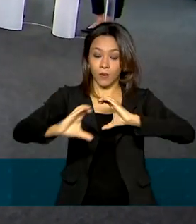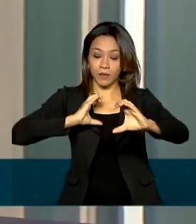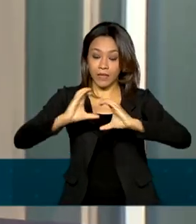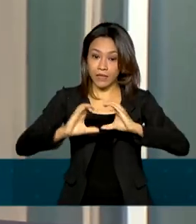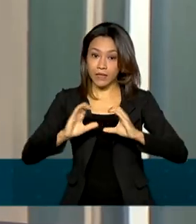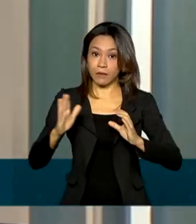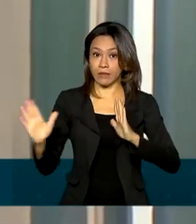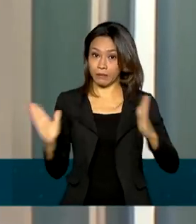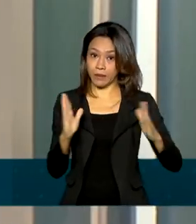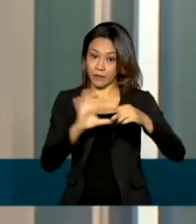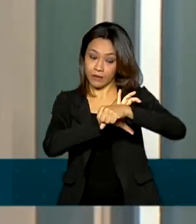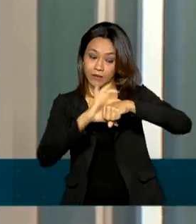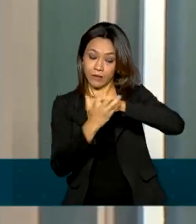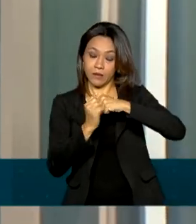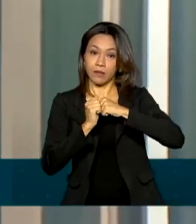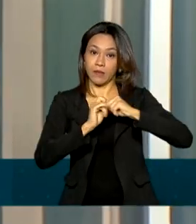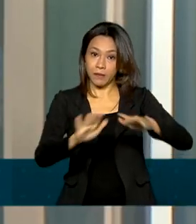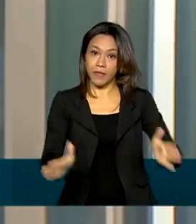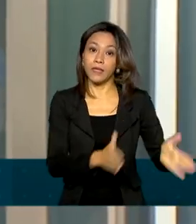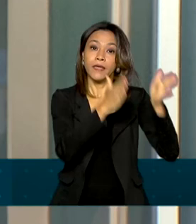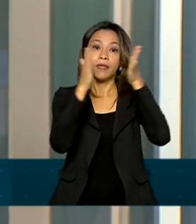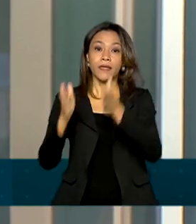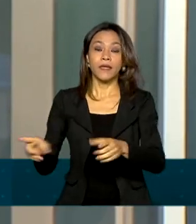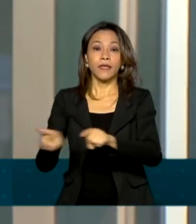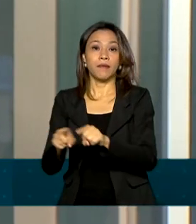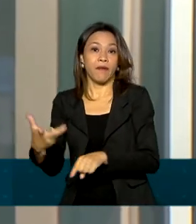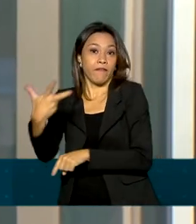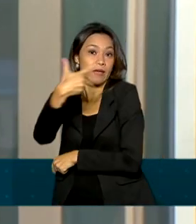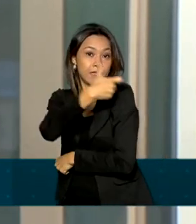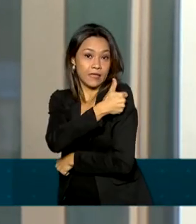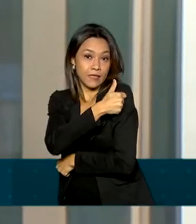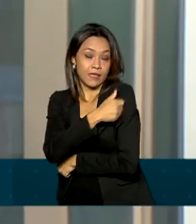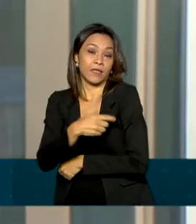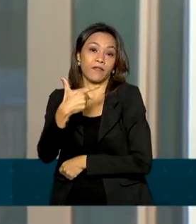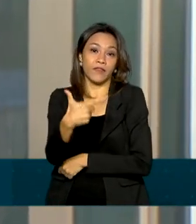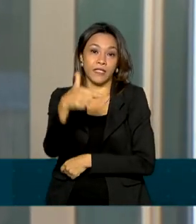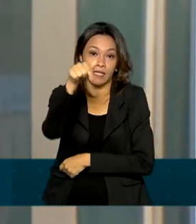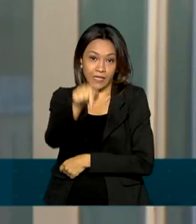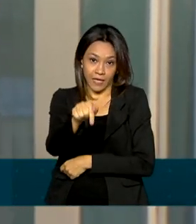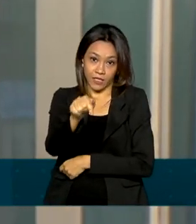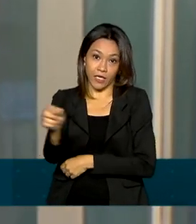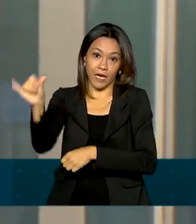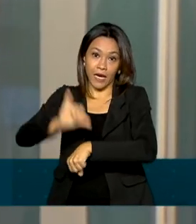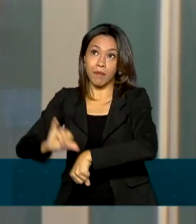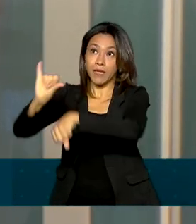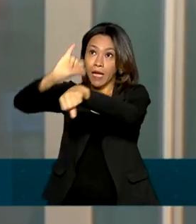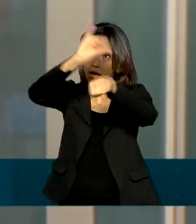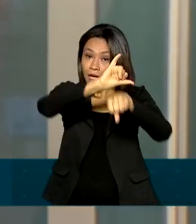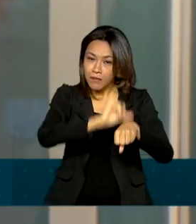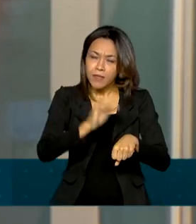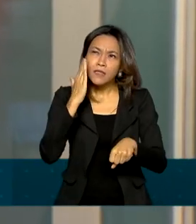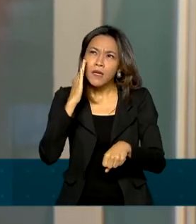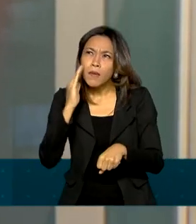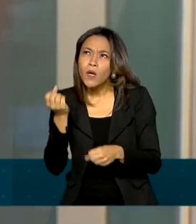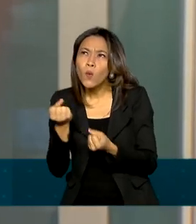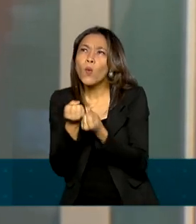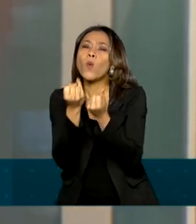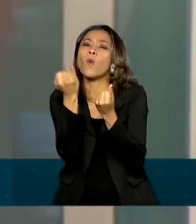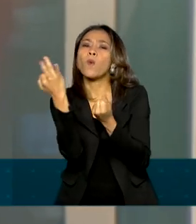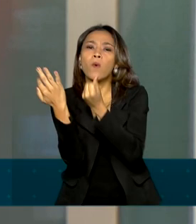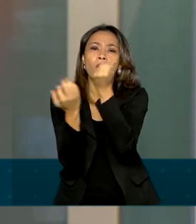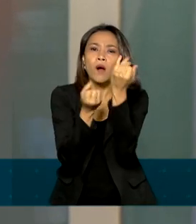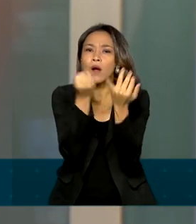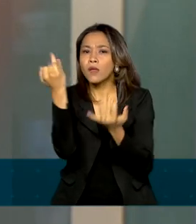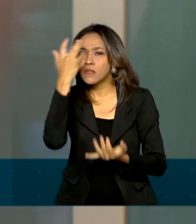pandemia e sobre o vacinômetro, presente em 27 capitais. Uma forma de acompanhar o número de vacinas que o